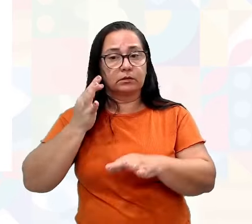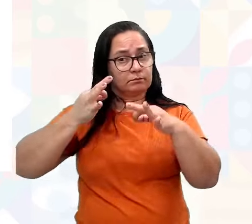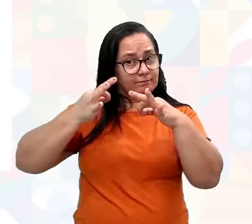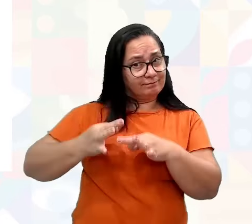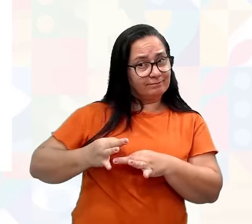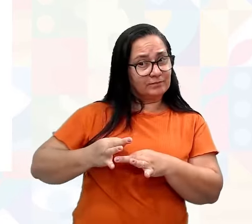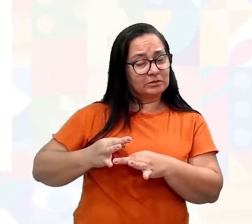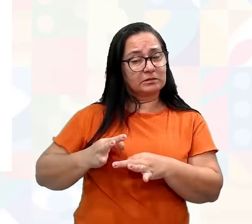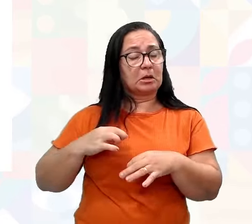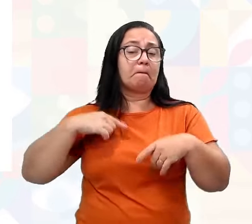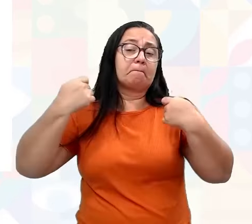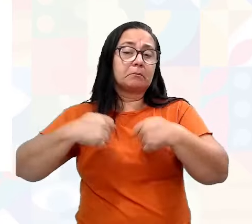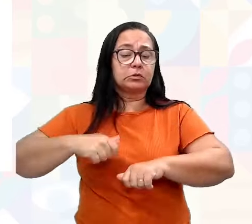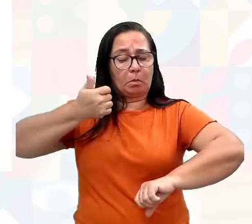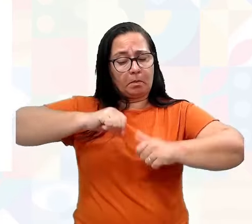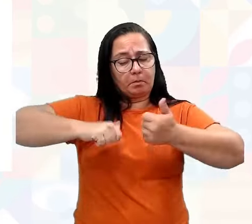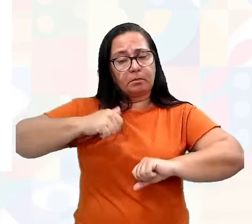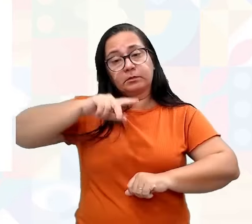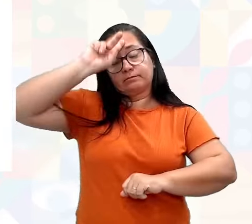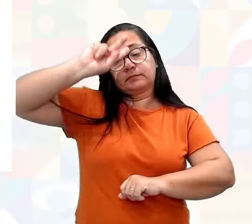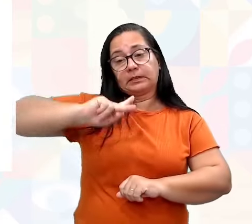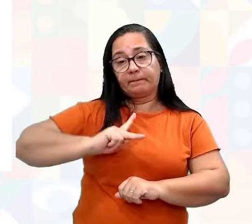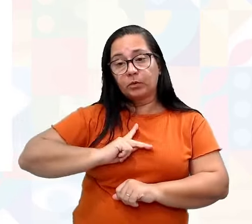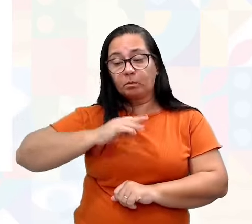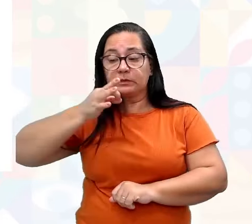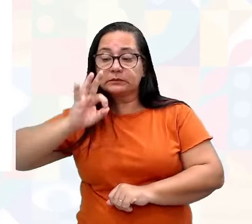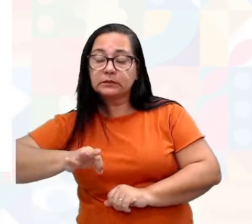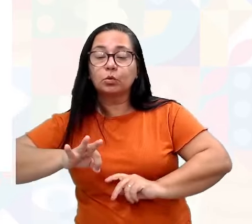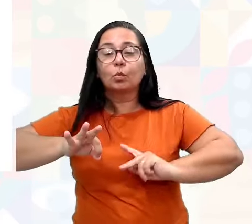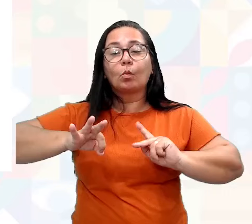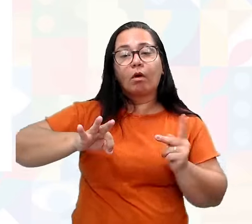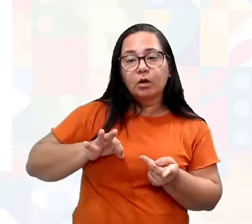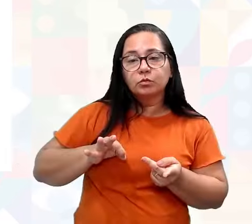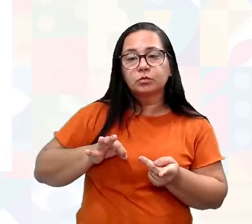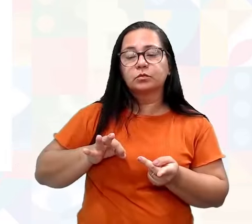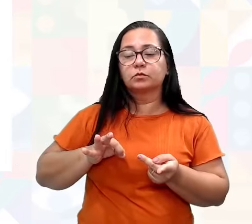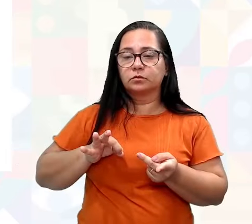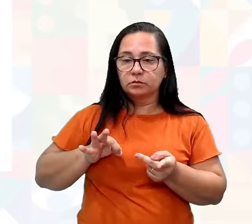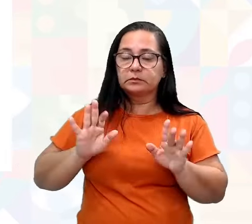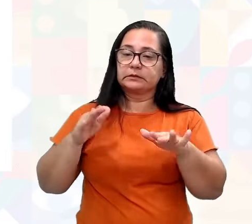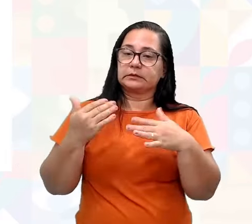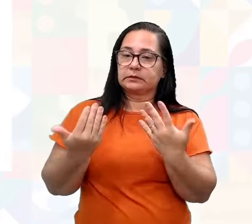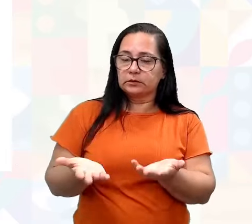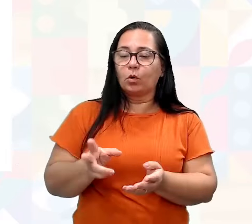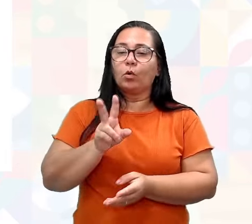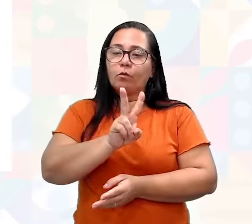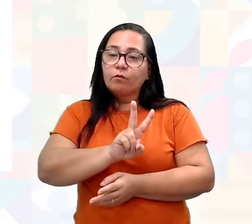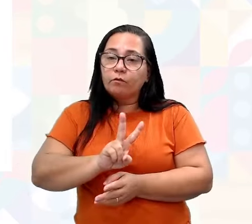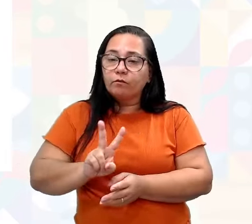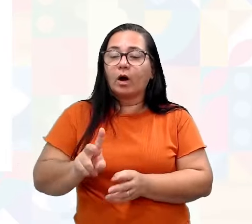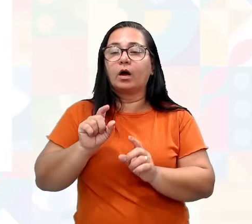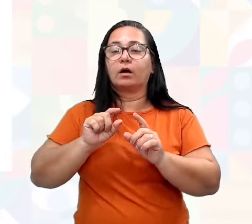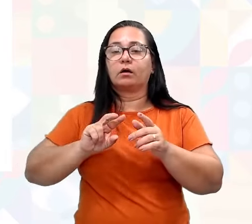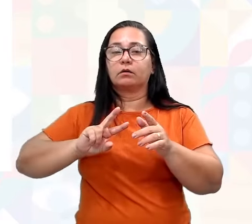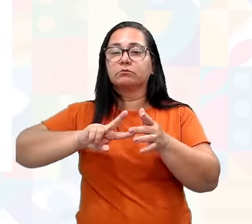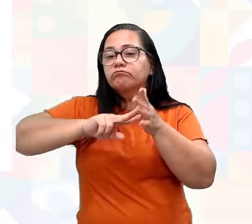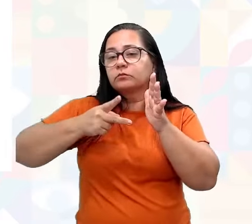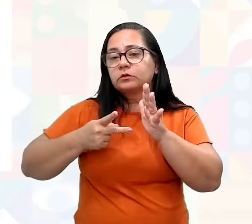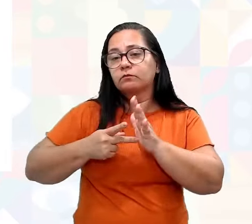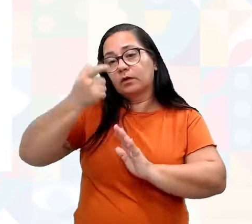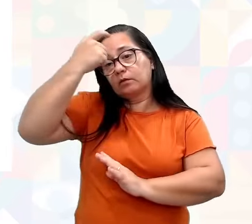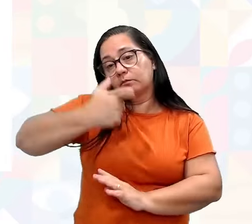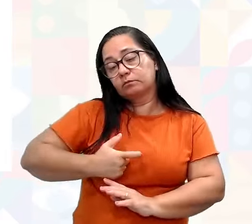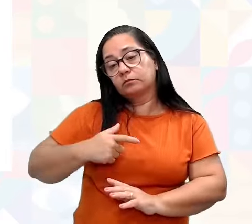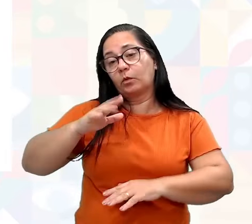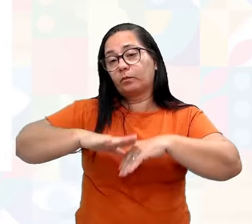correta? Eu tenho que analisar a mim mesmo. Se está certo, se está errado. Então, isso vai muito do profissional ter essa consciência